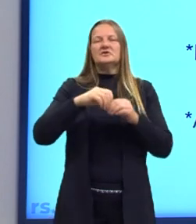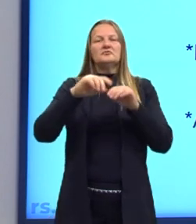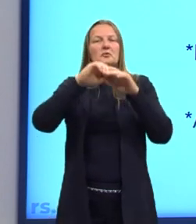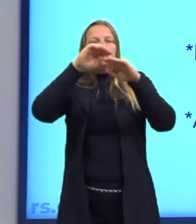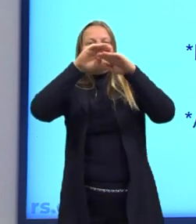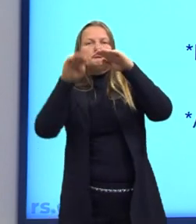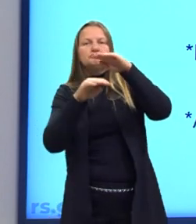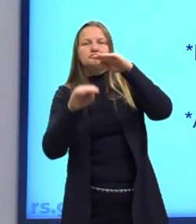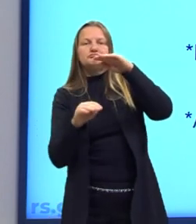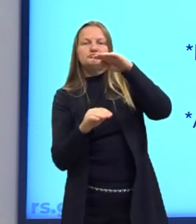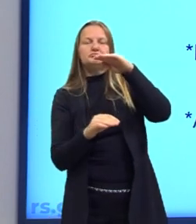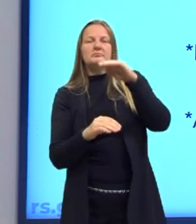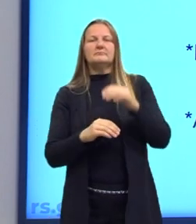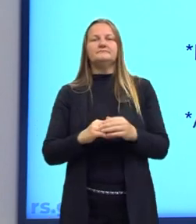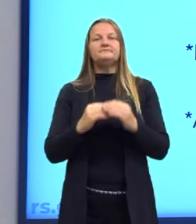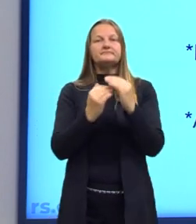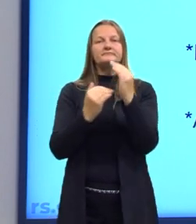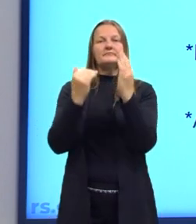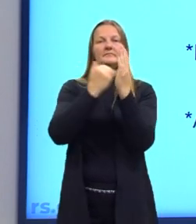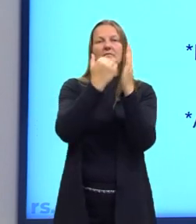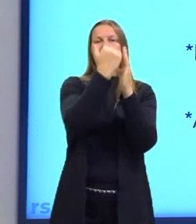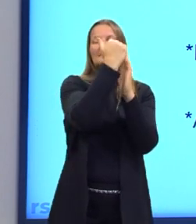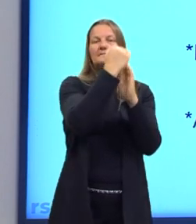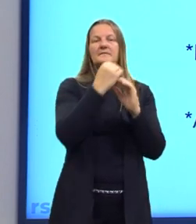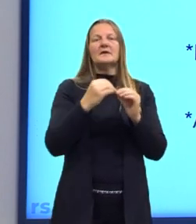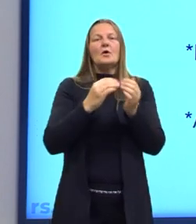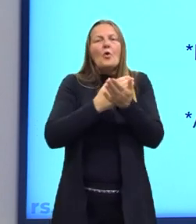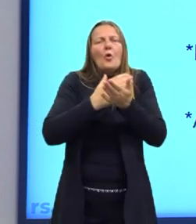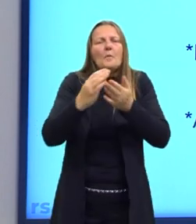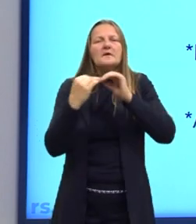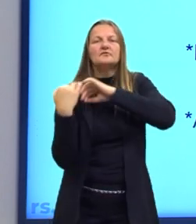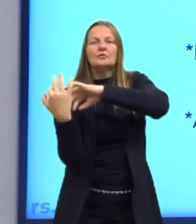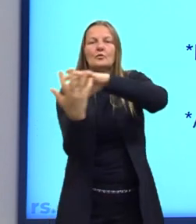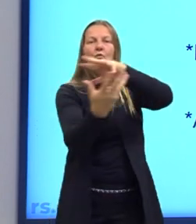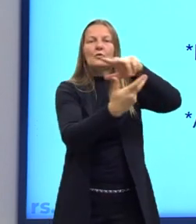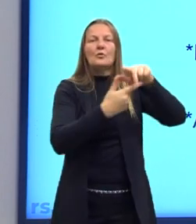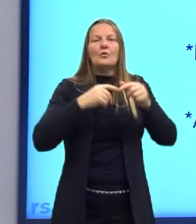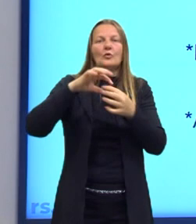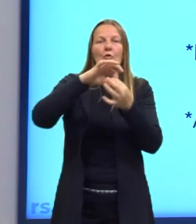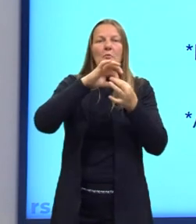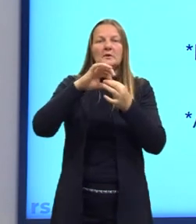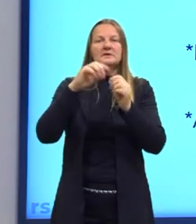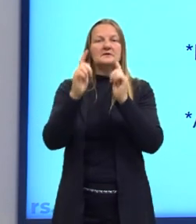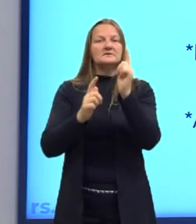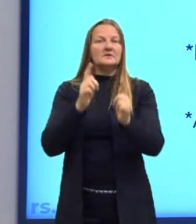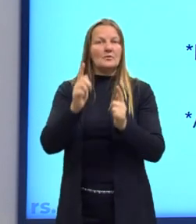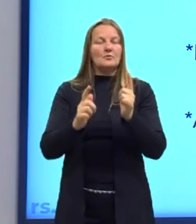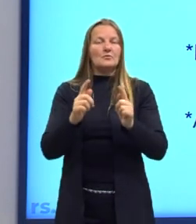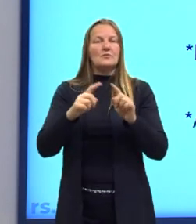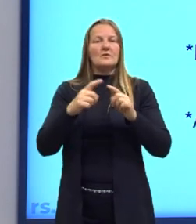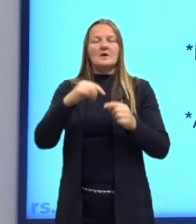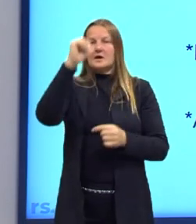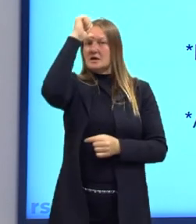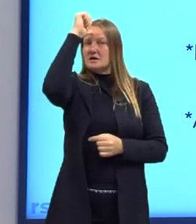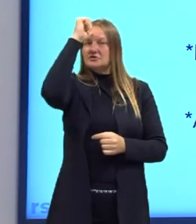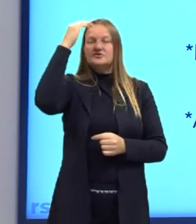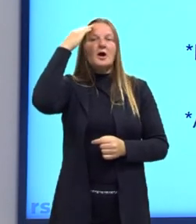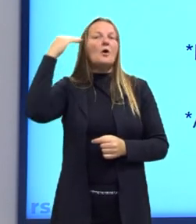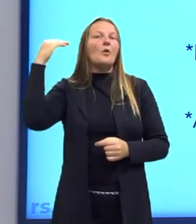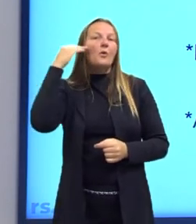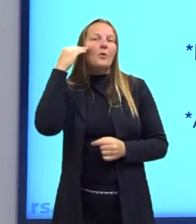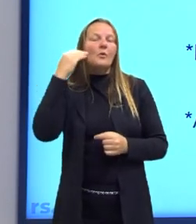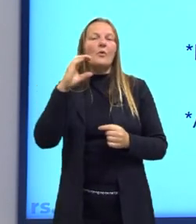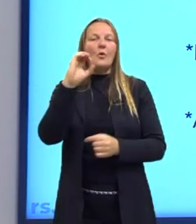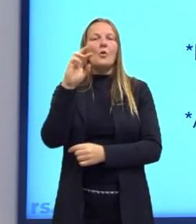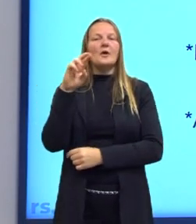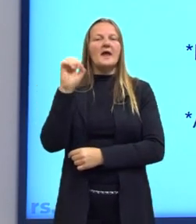nas outras aulas, que fizeram parte do início da globalização, lembram? E esses países, como, por exemplo, a Índia, a Coreia, entraram apenas